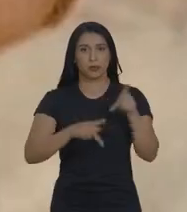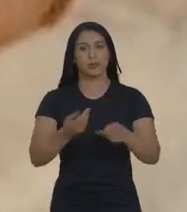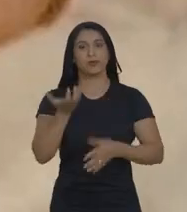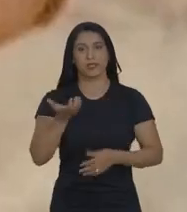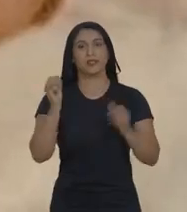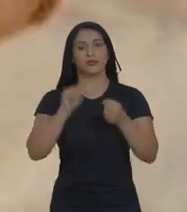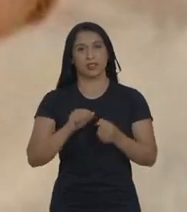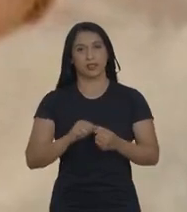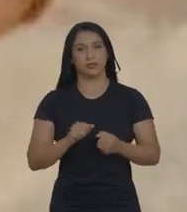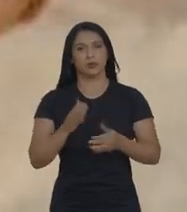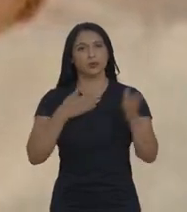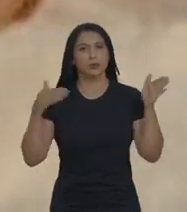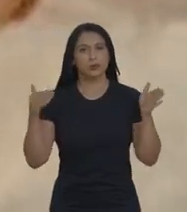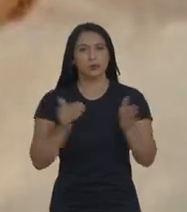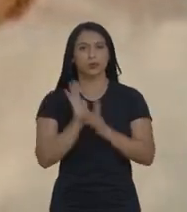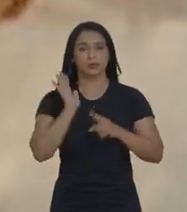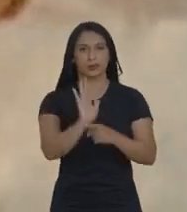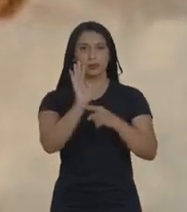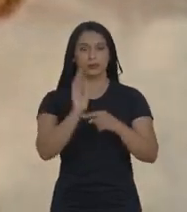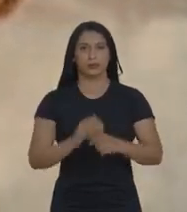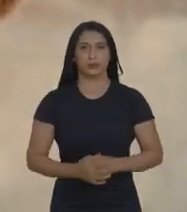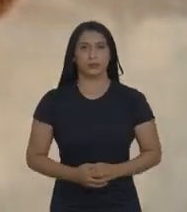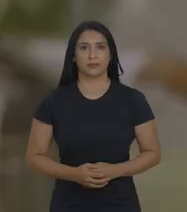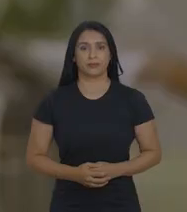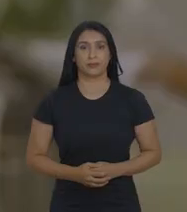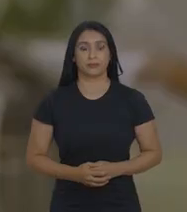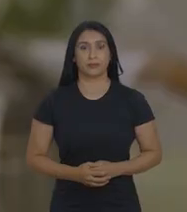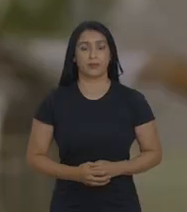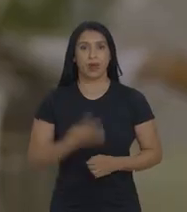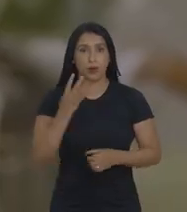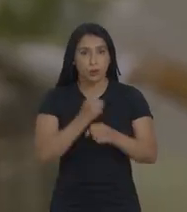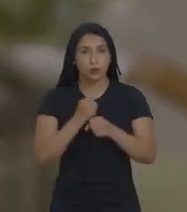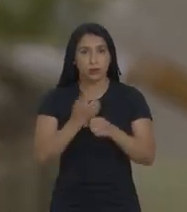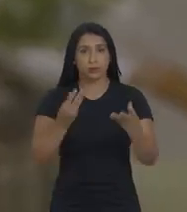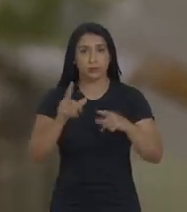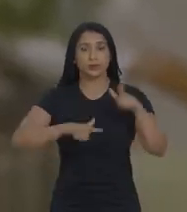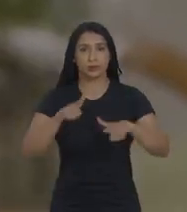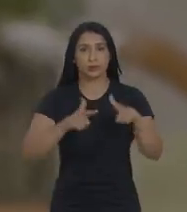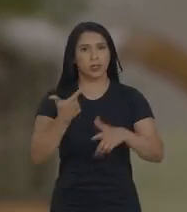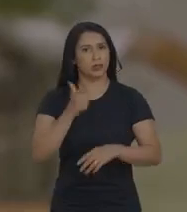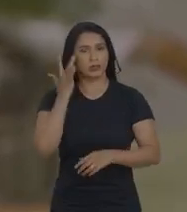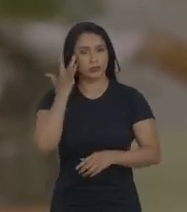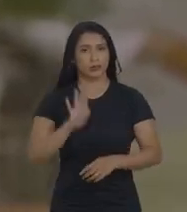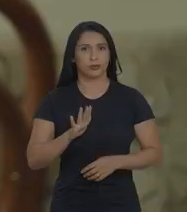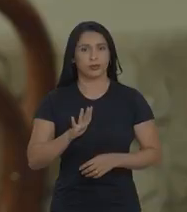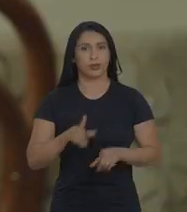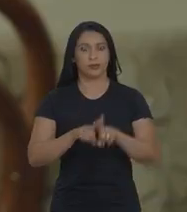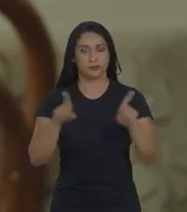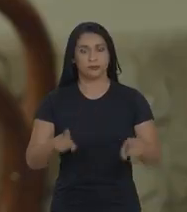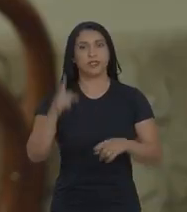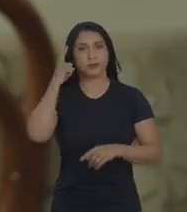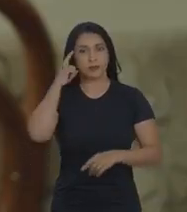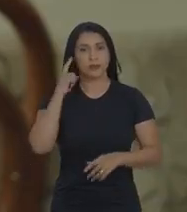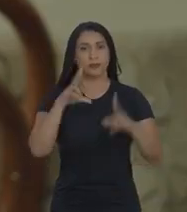quiser, nós faremos tudo para ajudá-lo. E serão quatro anos de muito trabalho, eu não tenho nenhuma dúvida. Mas